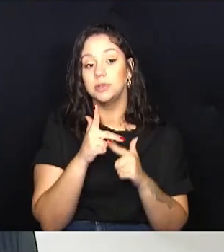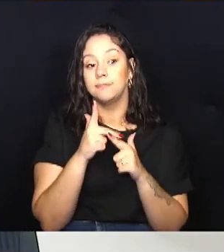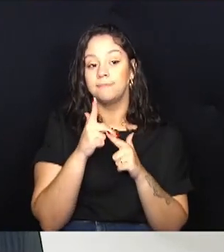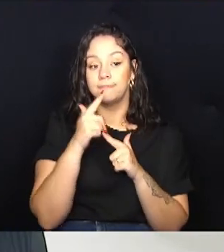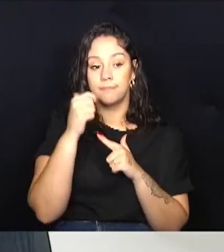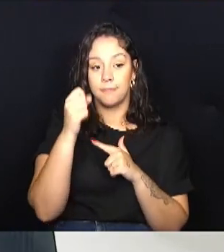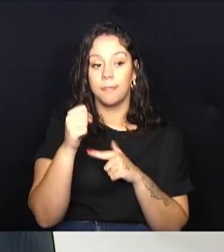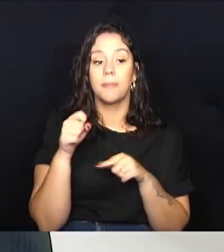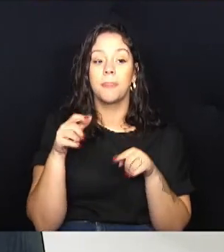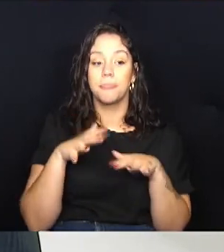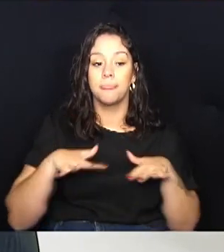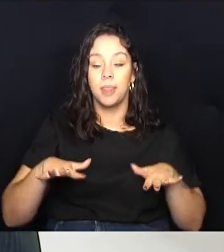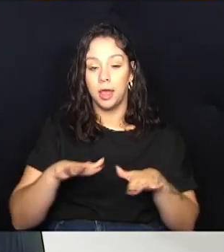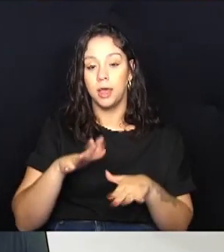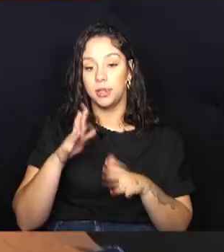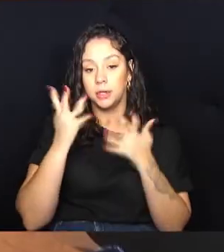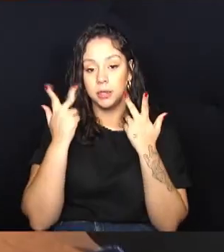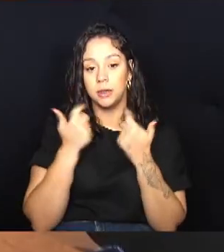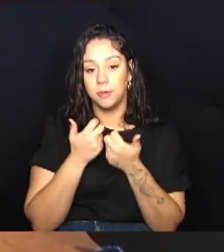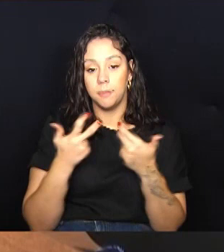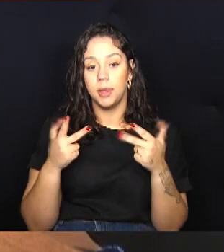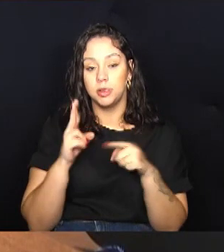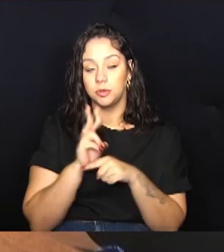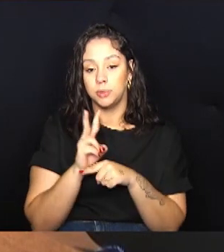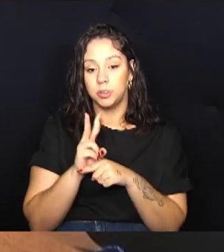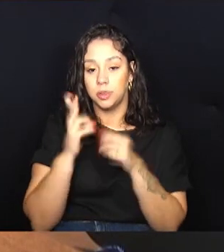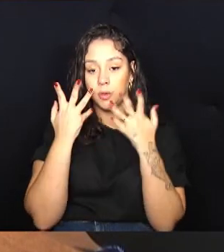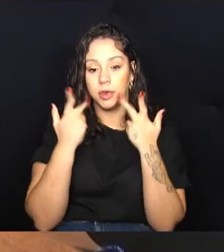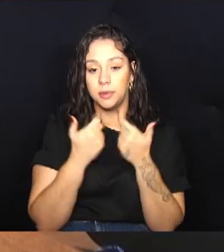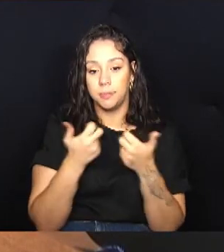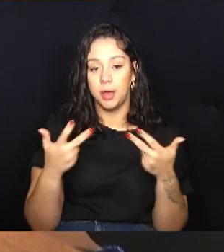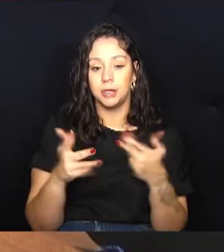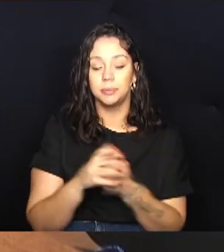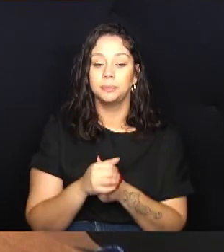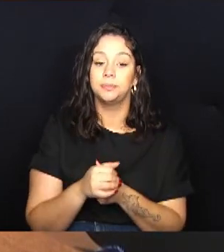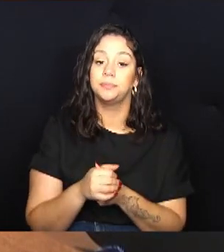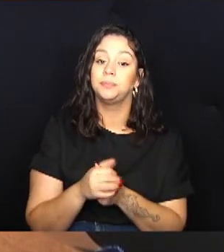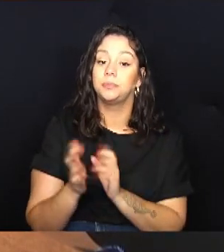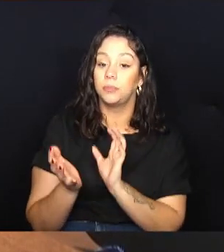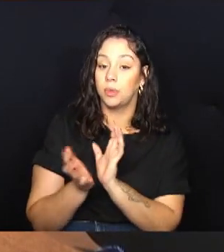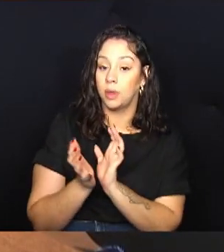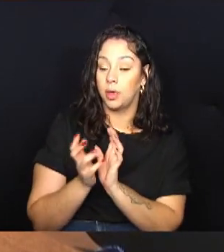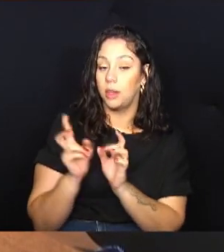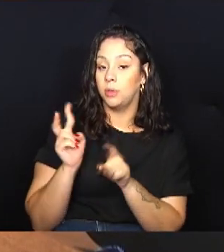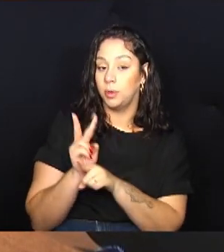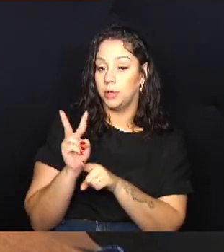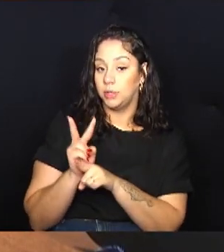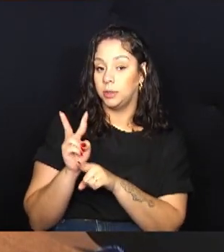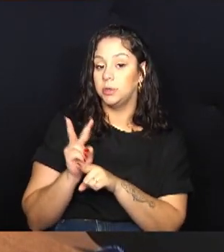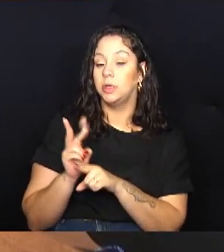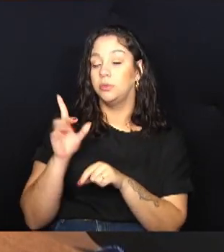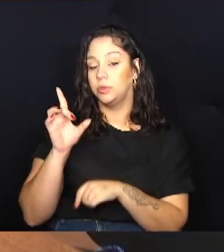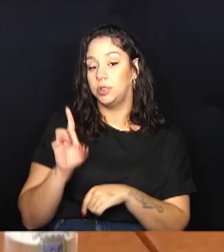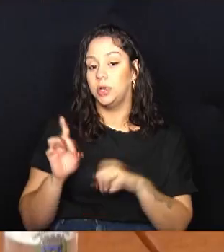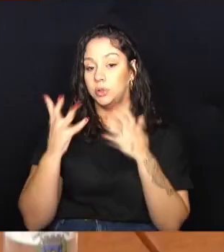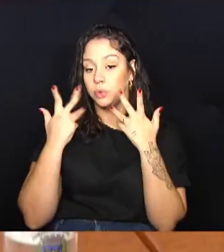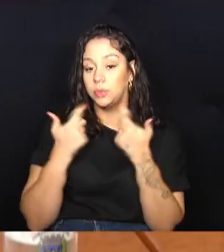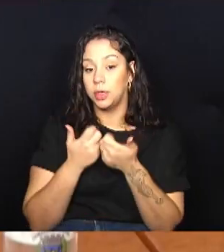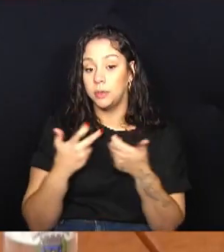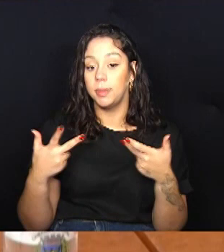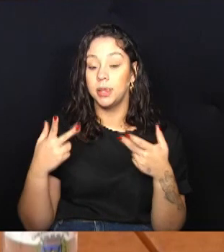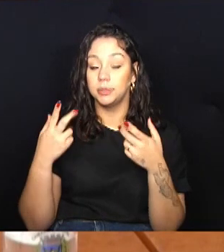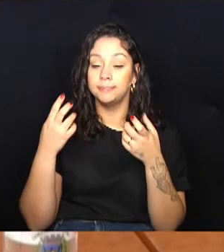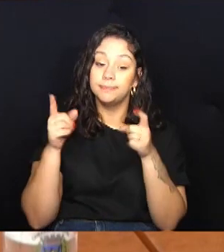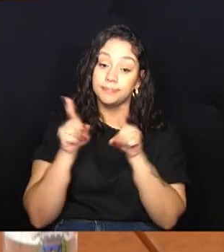na causa animal e na proteção animal em Campinas. A Comissão de Proteção e Defesa dos Direitos dos Animais abordou também o